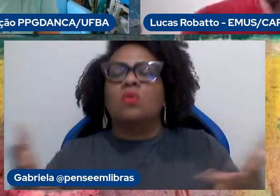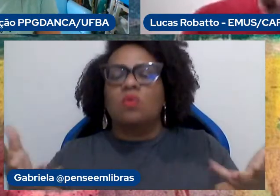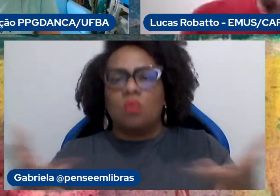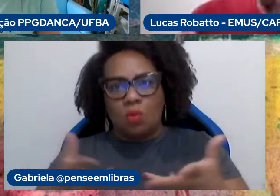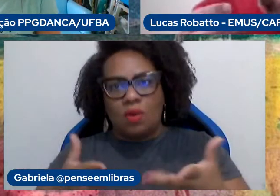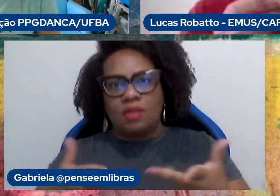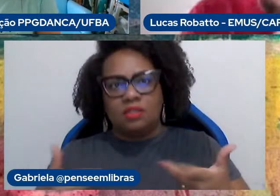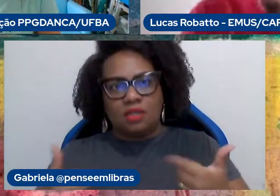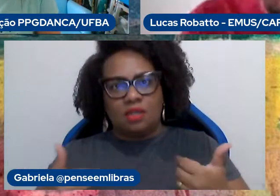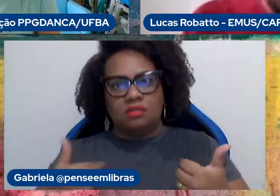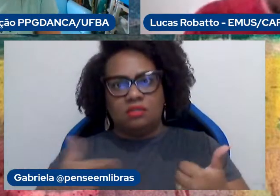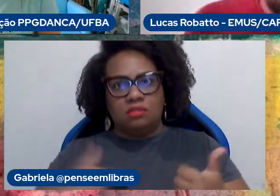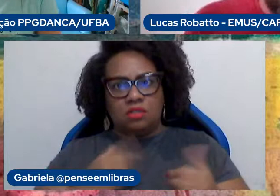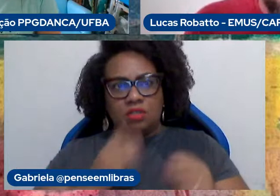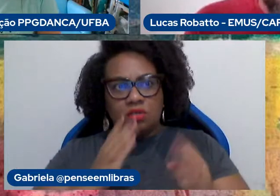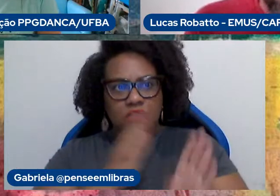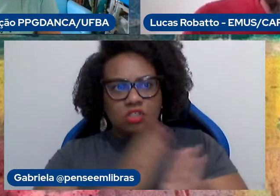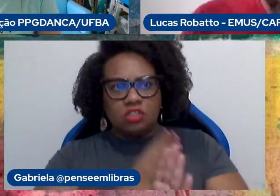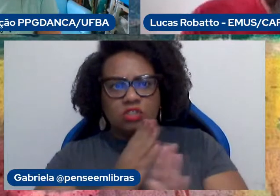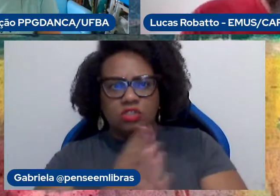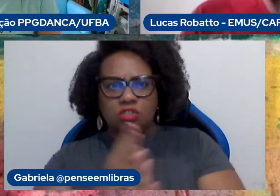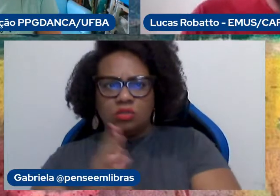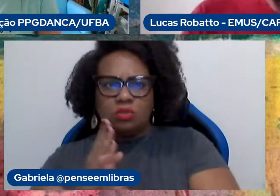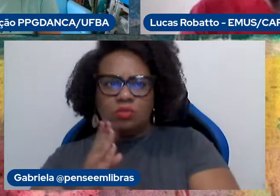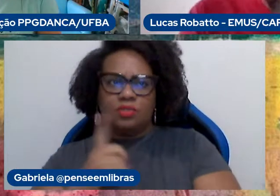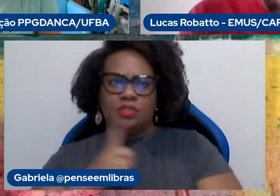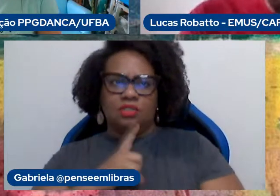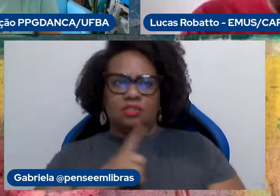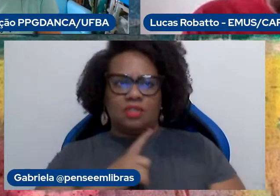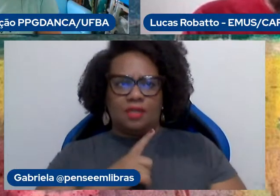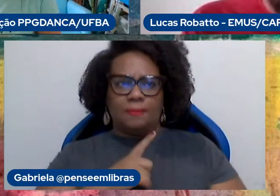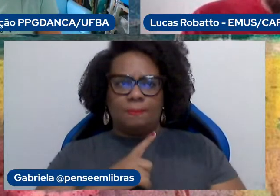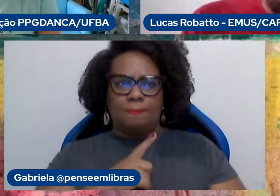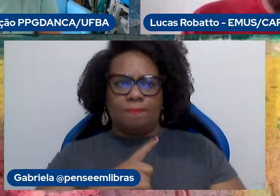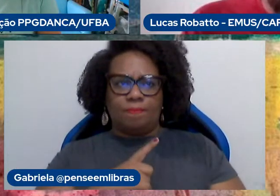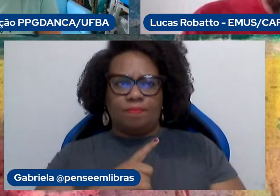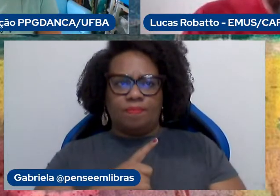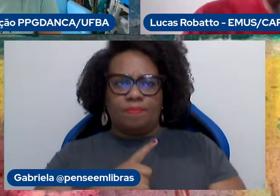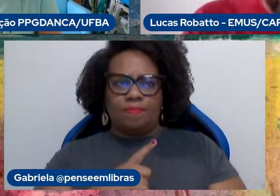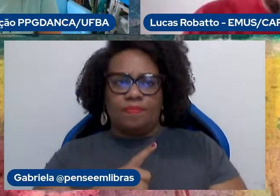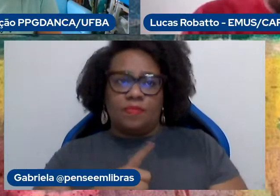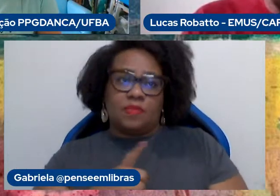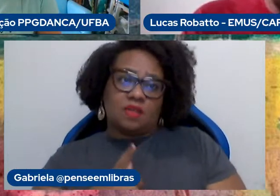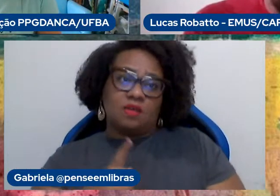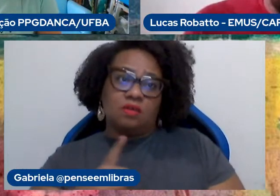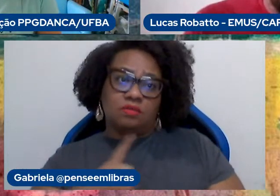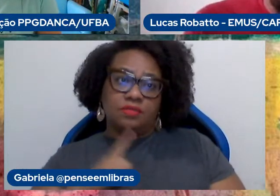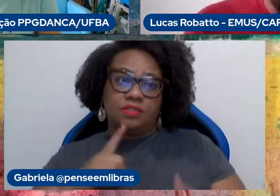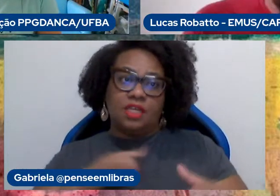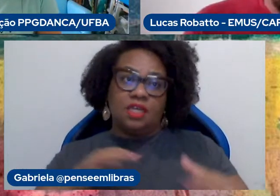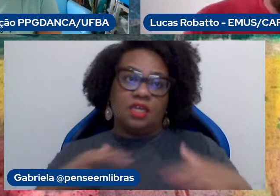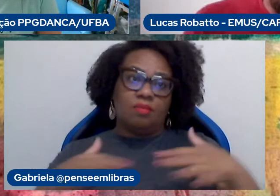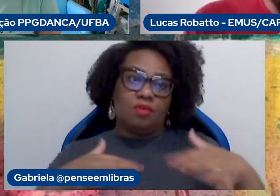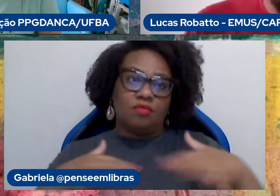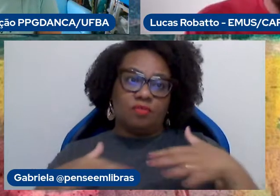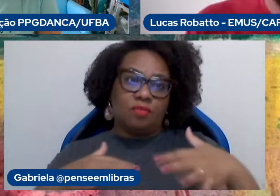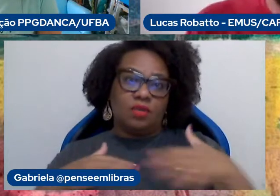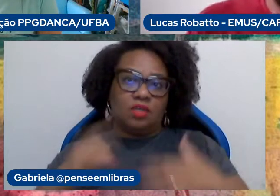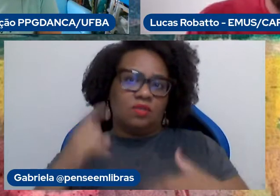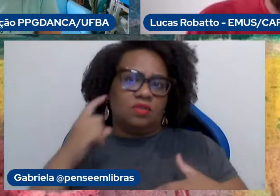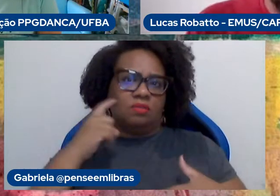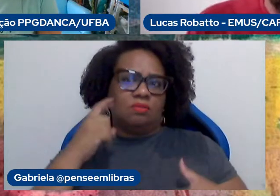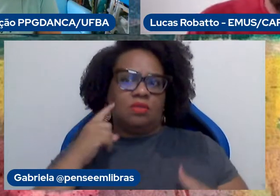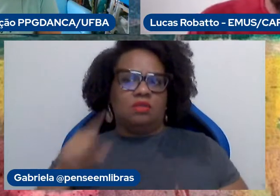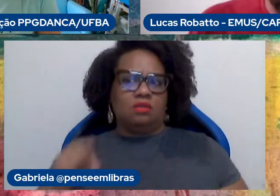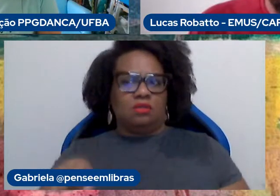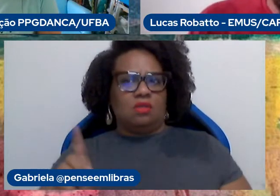a gente descobre, olha, quais são as vocações dos programas. Então, tem movimentos internos que acham que não deve ser isso e que estão,